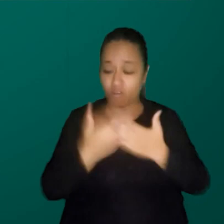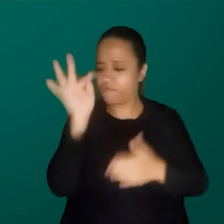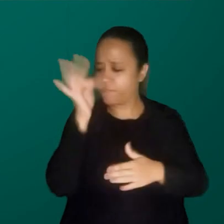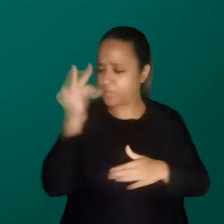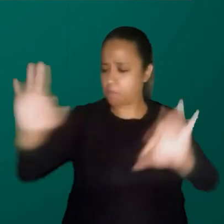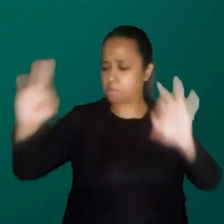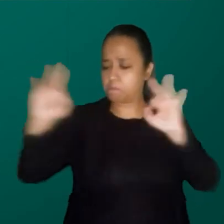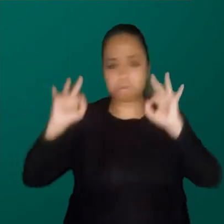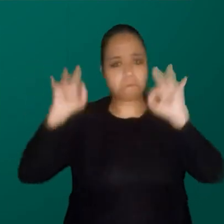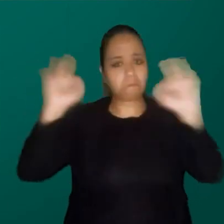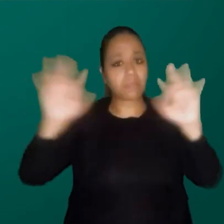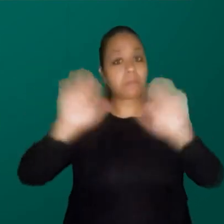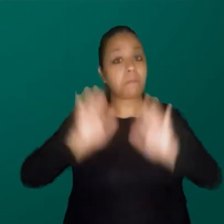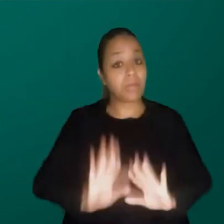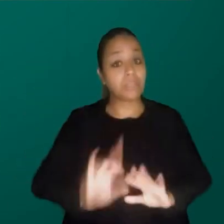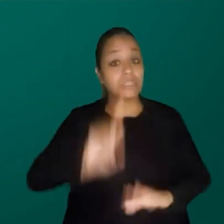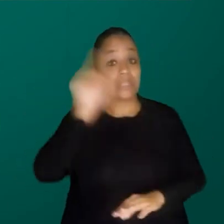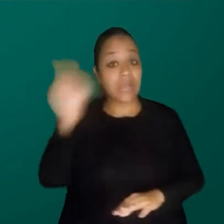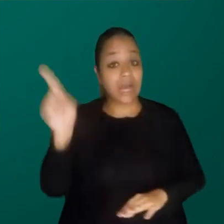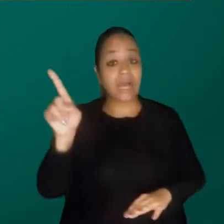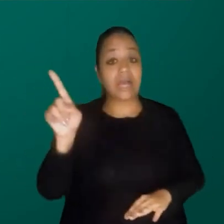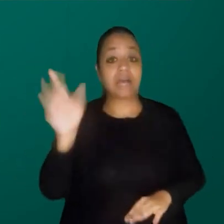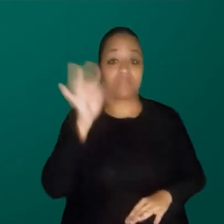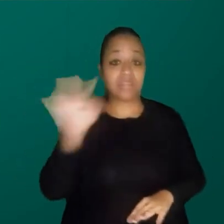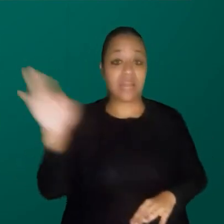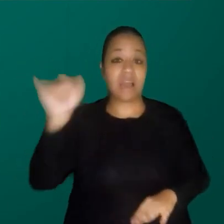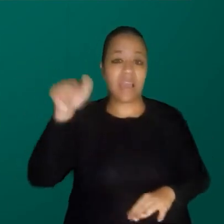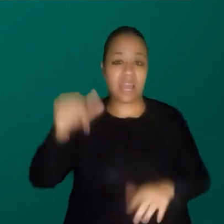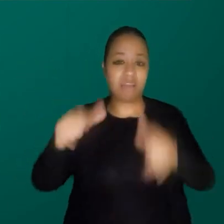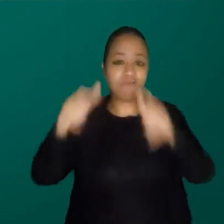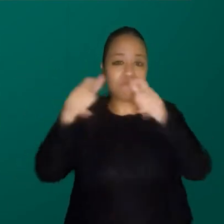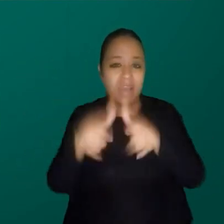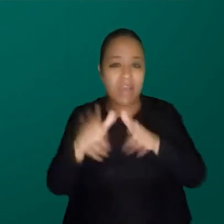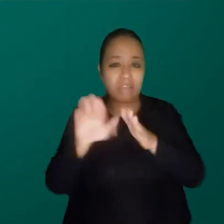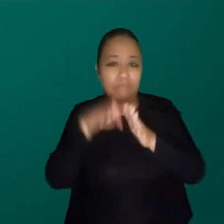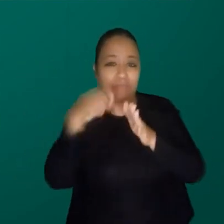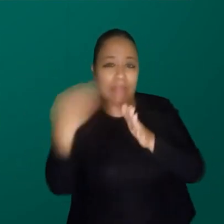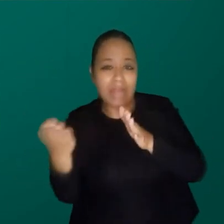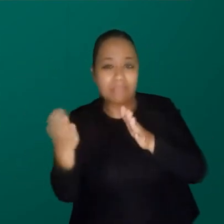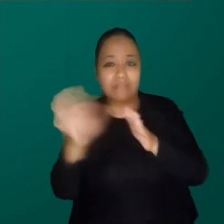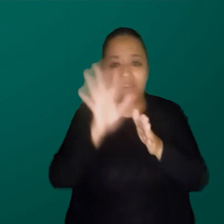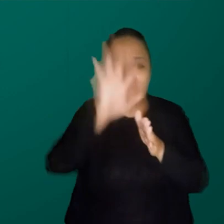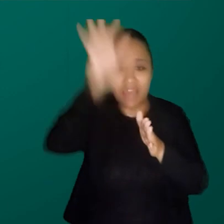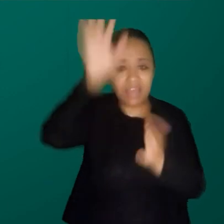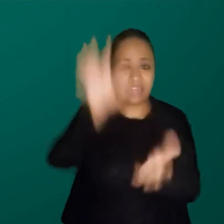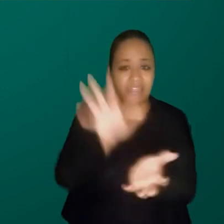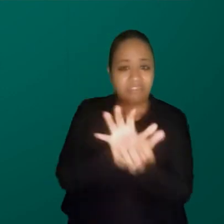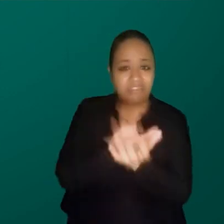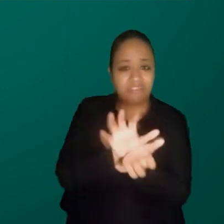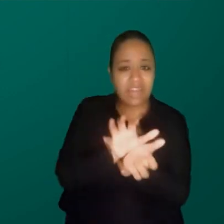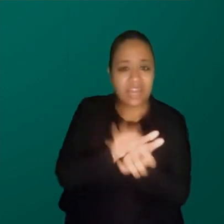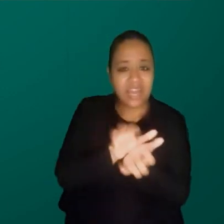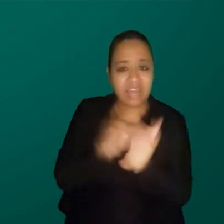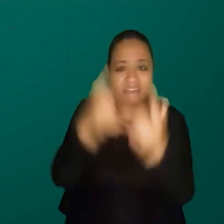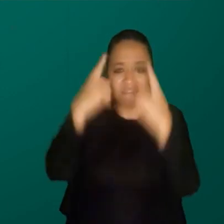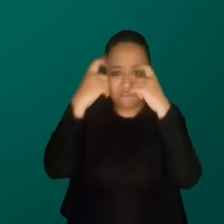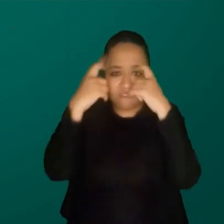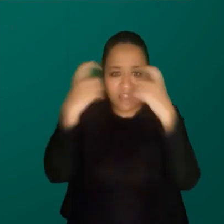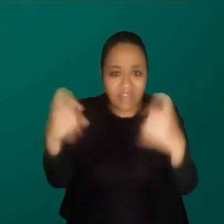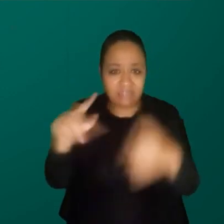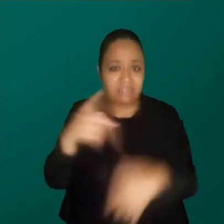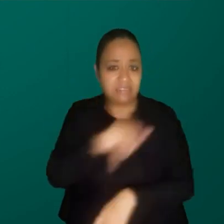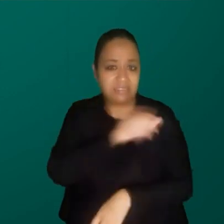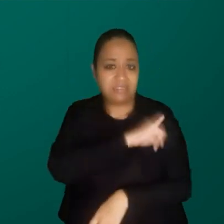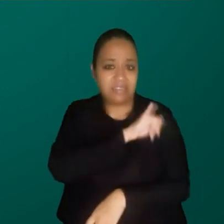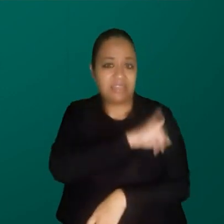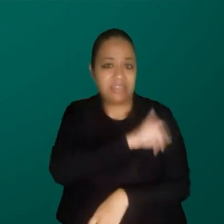de excelência, só que o Cefete Maria da Graça é a periferia, é um Cefete que está do lado do Jacarezinho, então é uma favela muito violenta, muita violência aqui